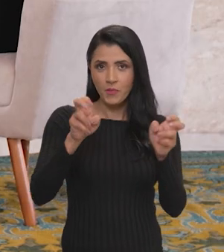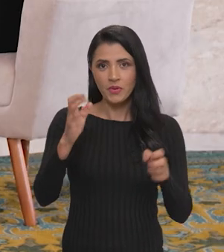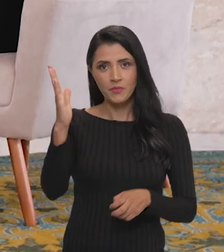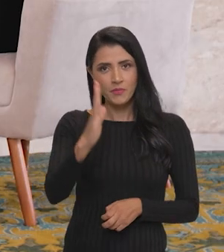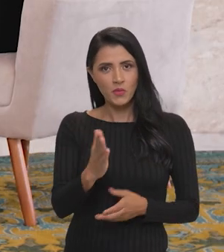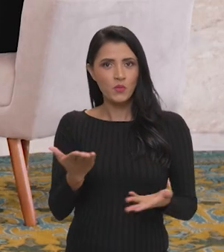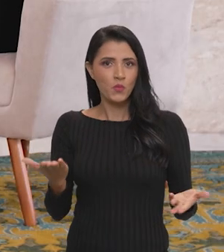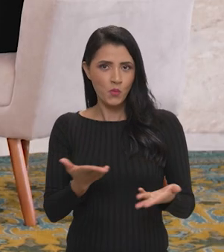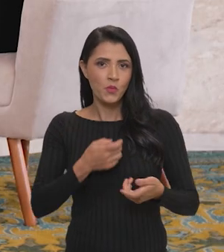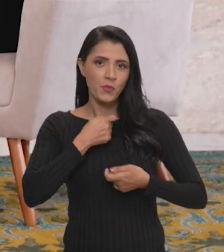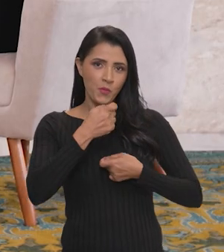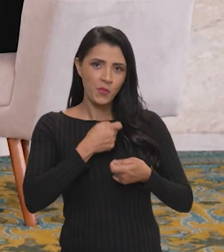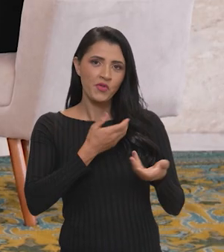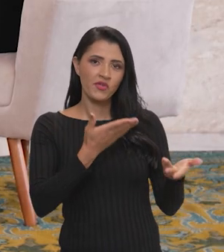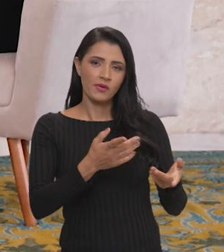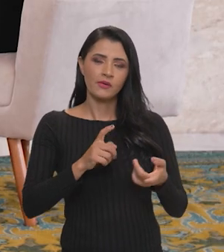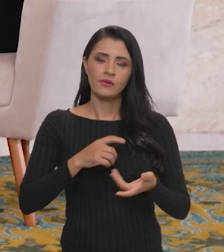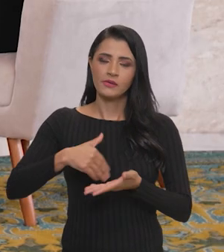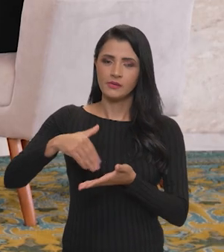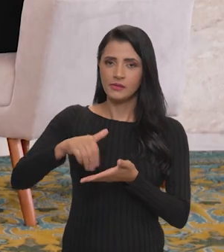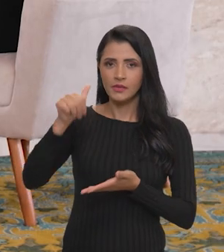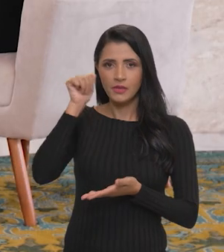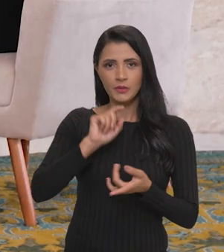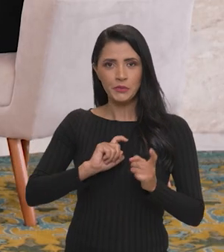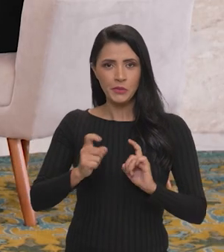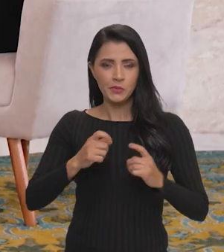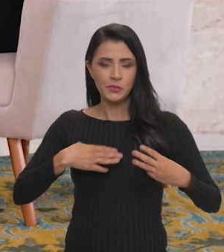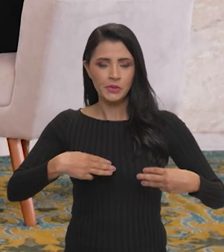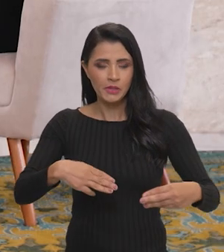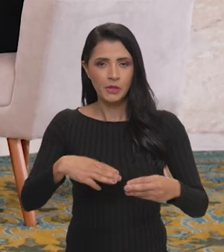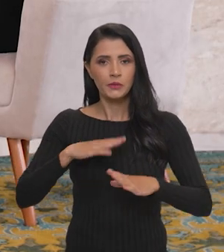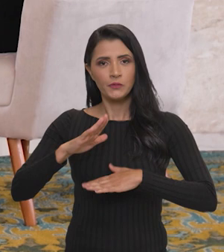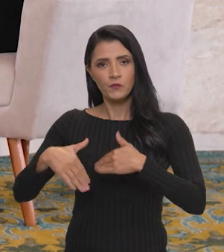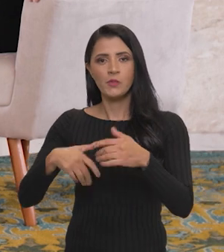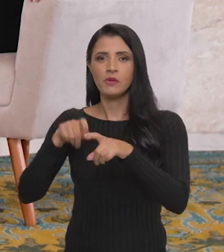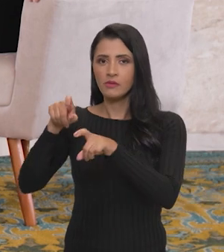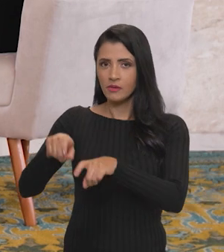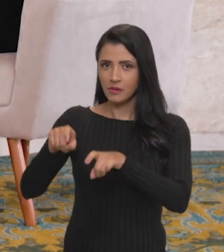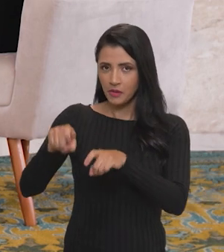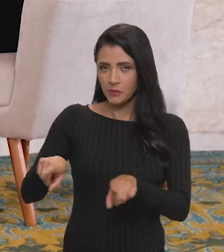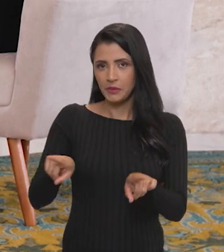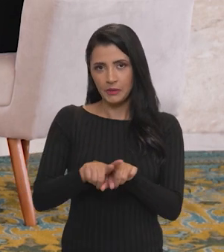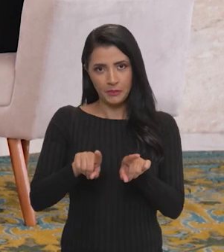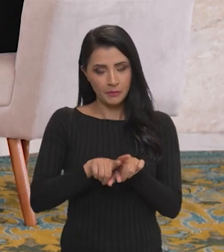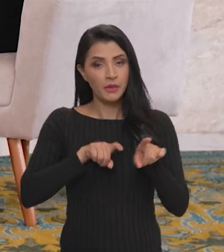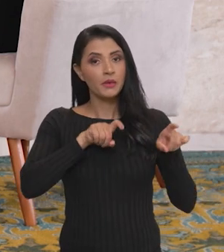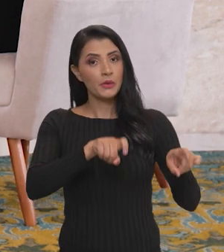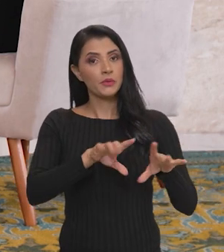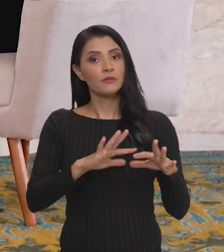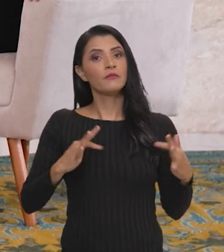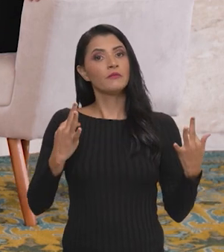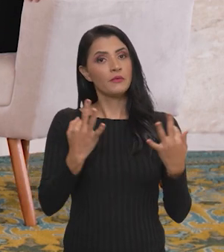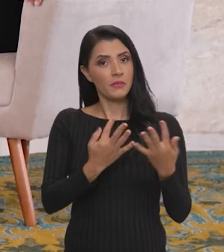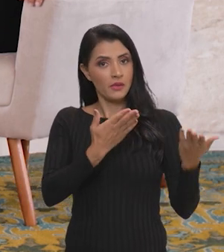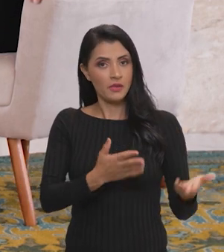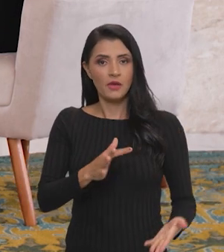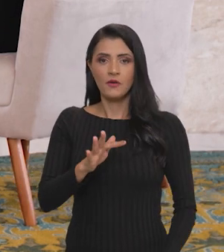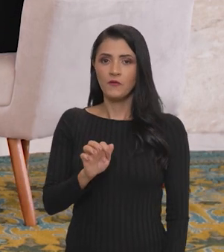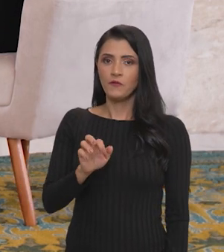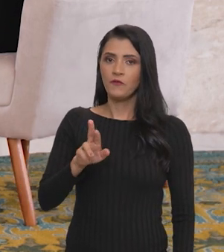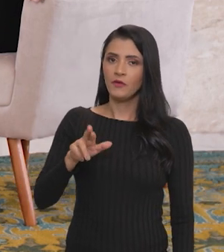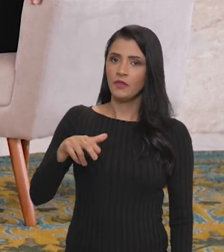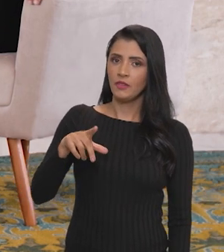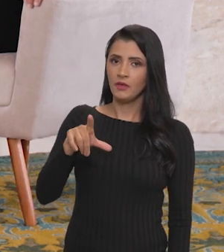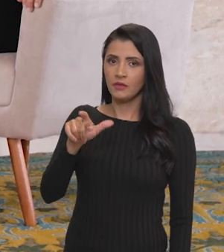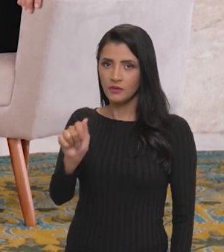Voltamos com o Brasil em Pauta. A entrevistada é a secretária executiva do Ministério do Desenvolvimento Agrário e Agricultura Familiar,